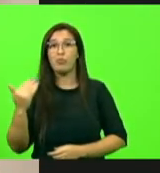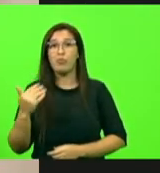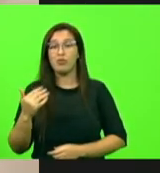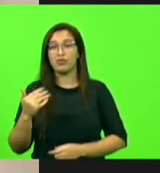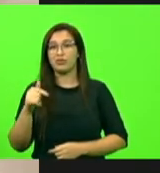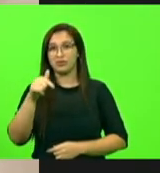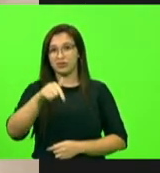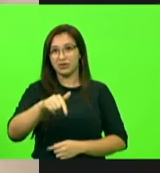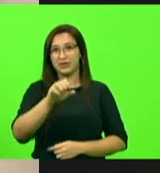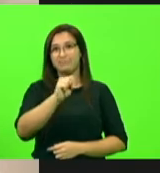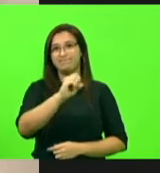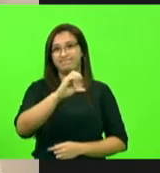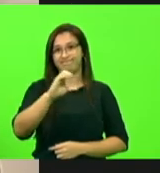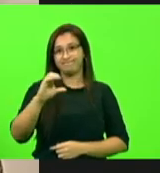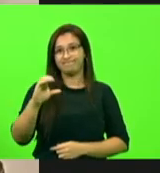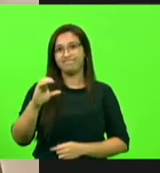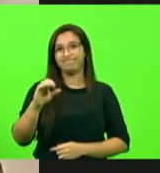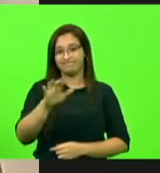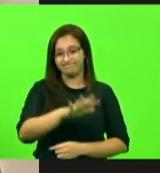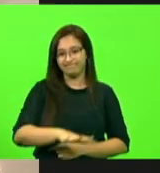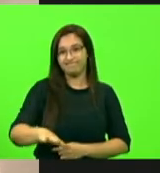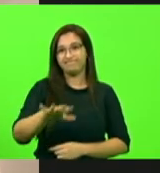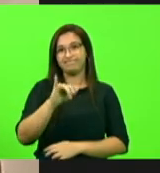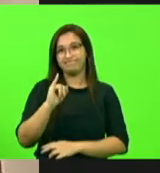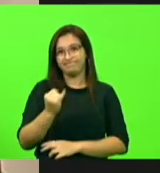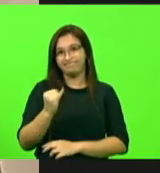morrendo aqui na nossa região.